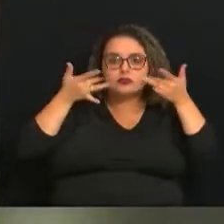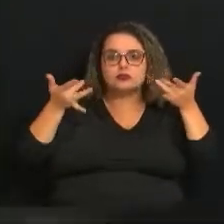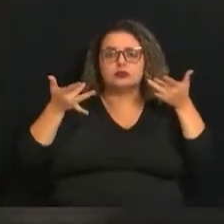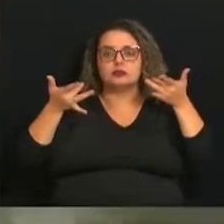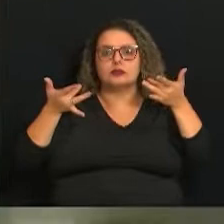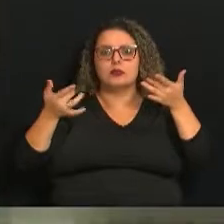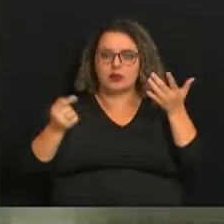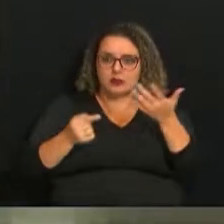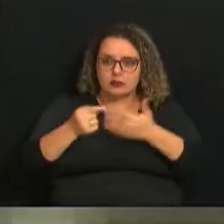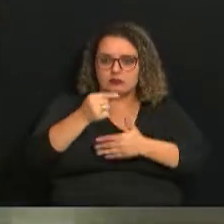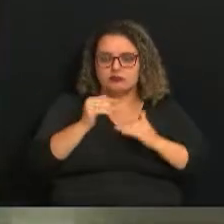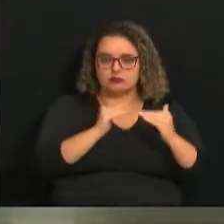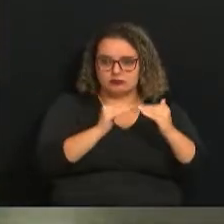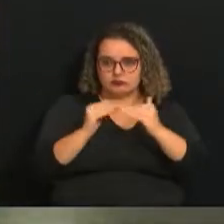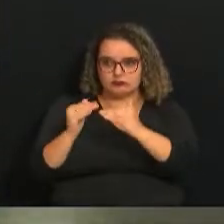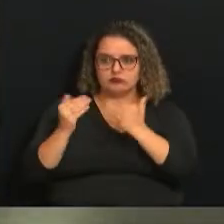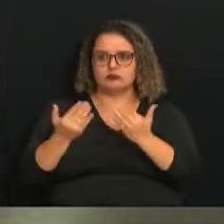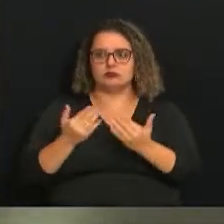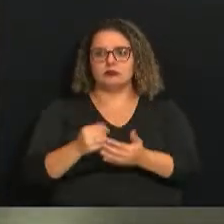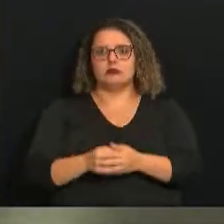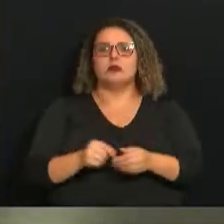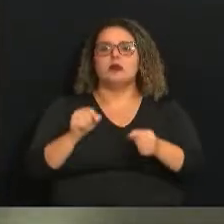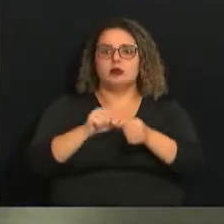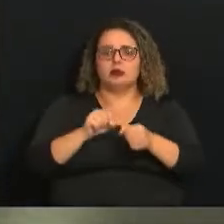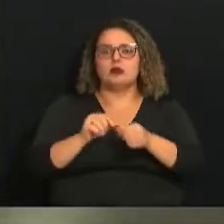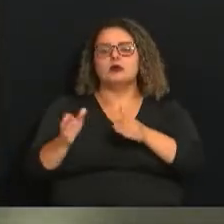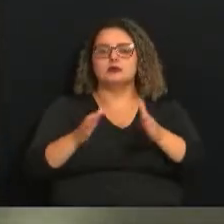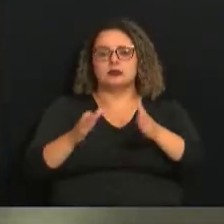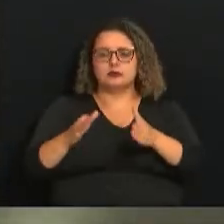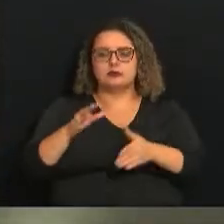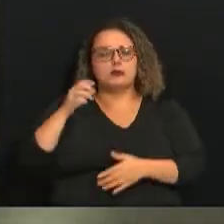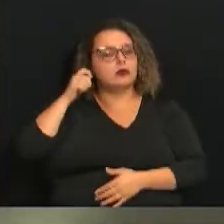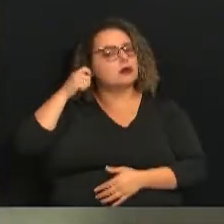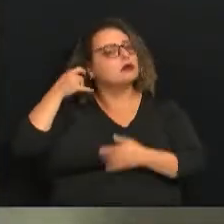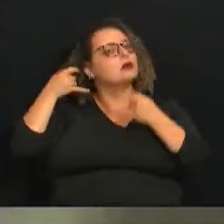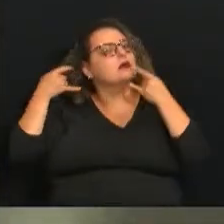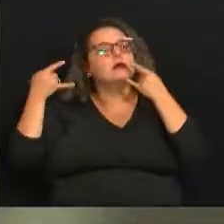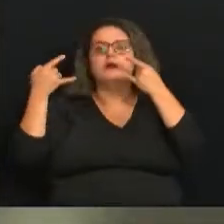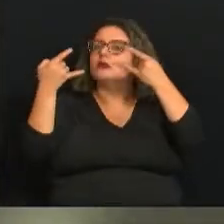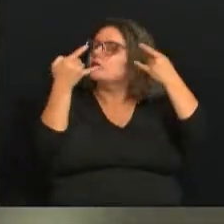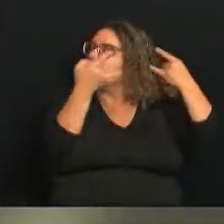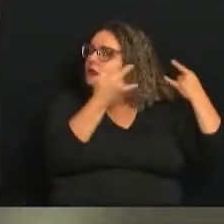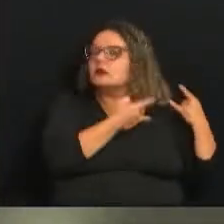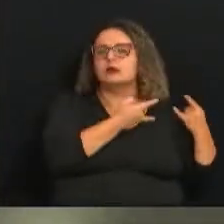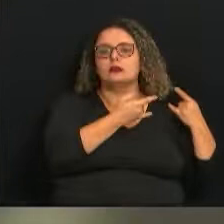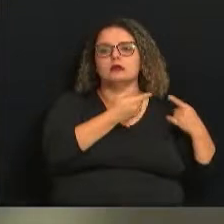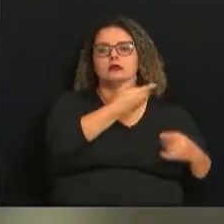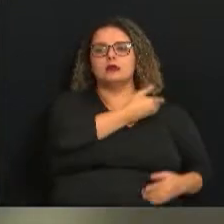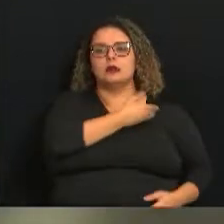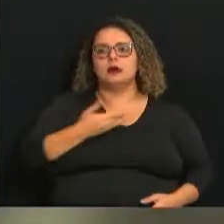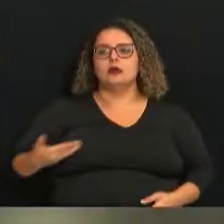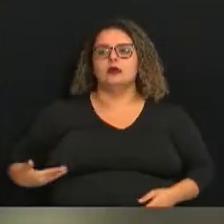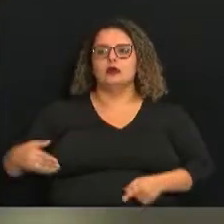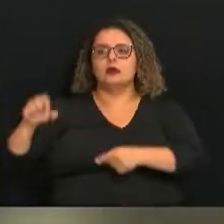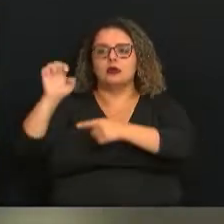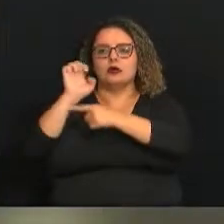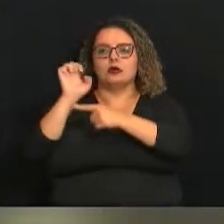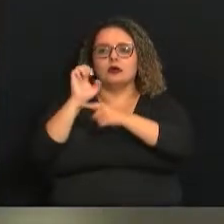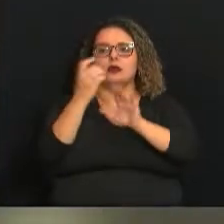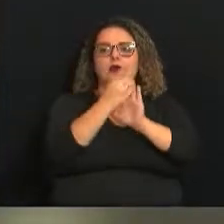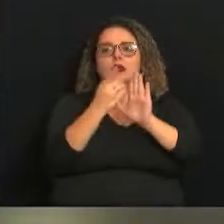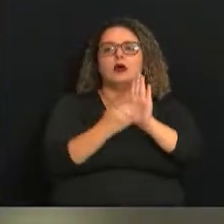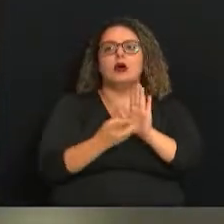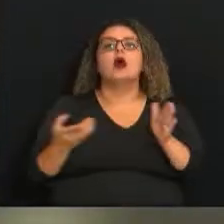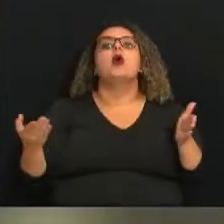E é exatamente o que eu faço nesse momento, a condição de governador do estado de São Paulo, pois o decreto começa